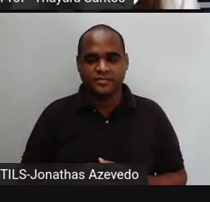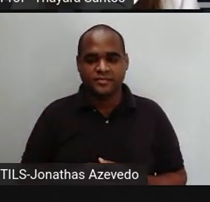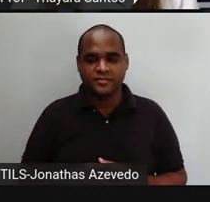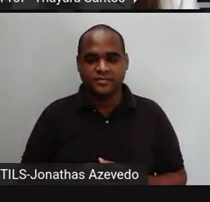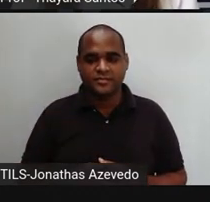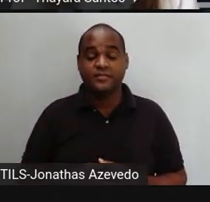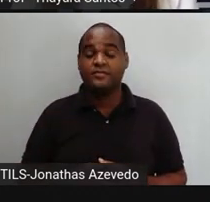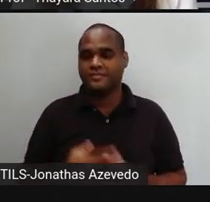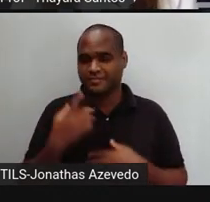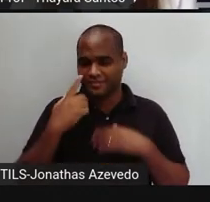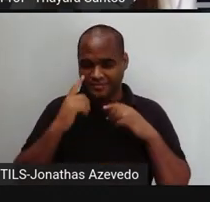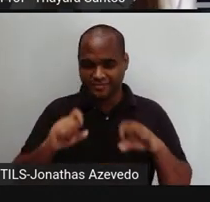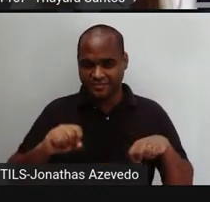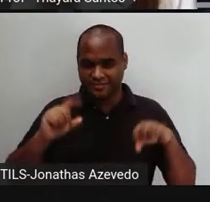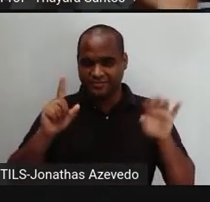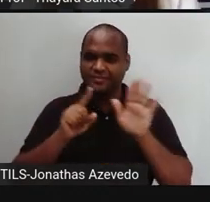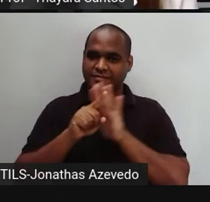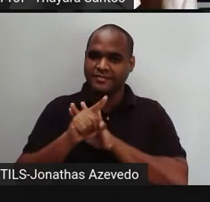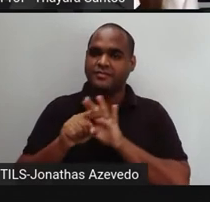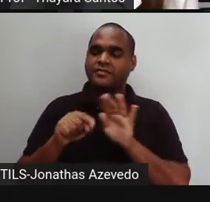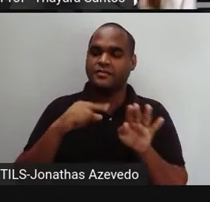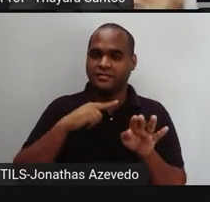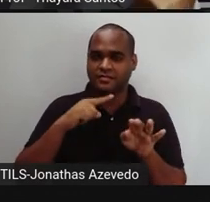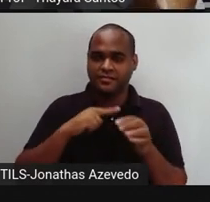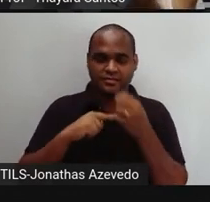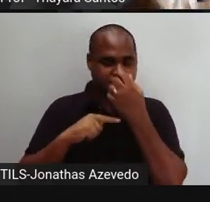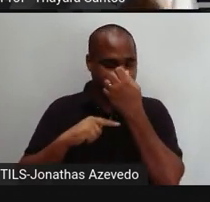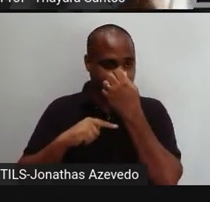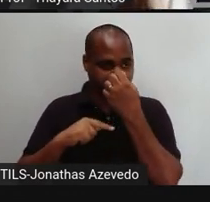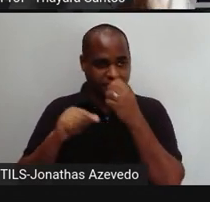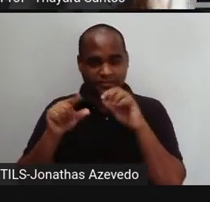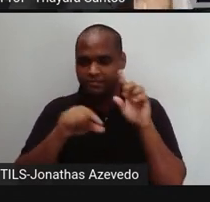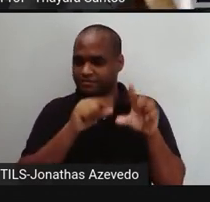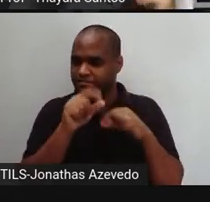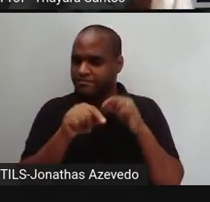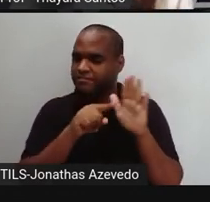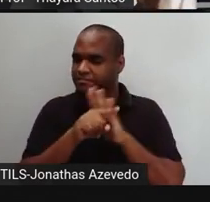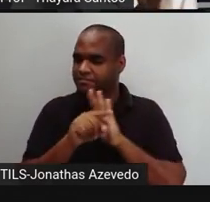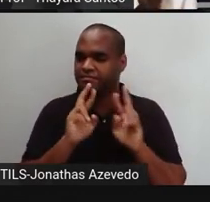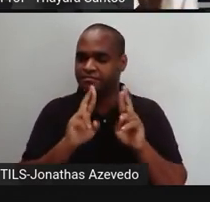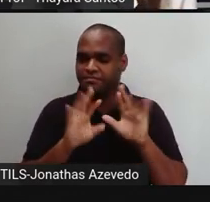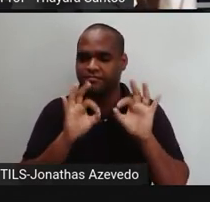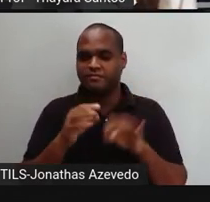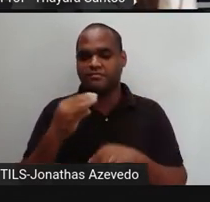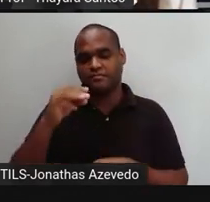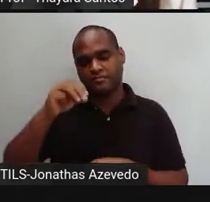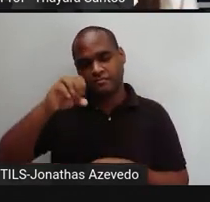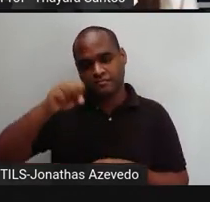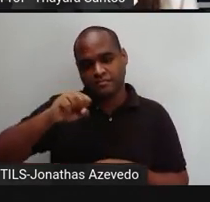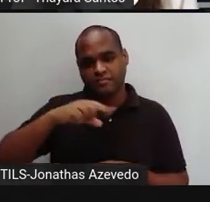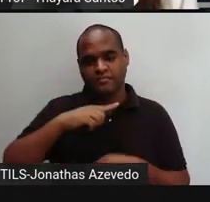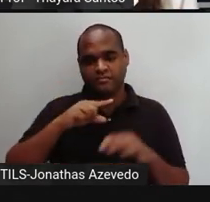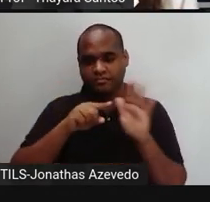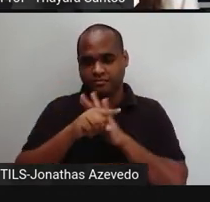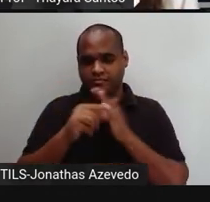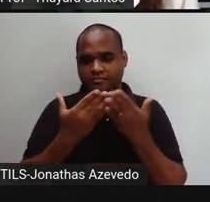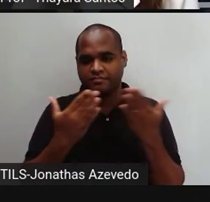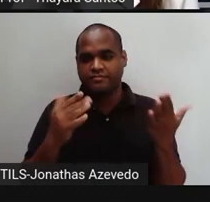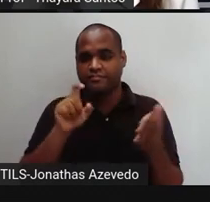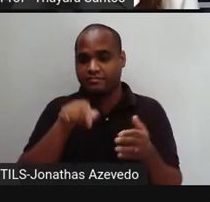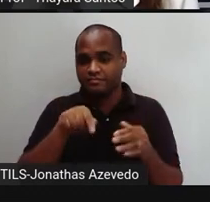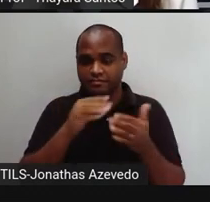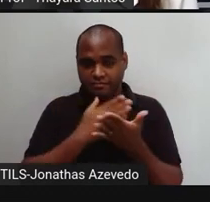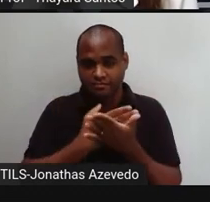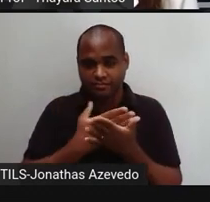e vai abrir esse quiz. Vai ter uma pergunta algumas opções de resposta e vocês vão ter 30 segundos para responder. É só clicar em